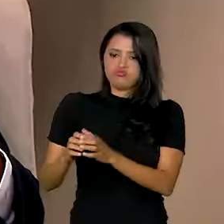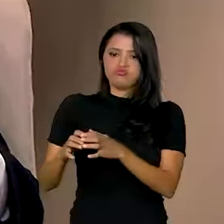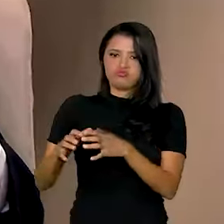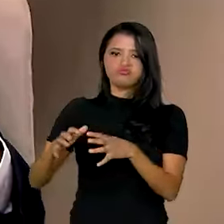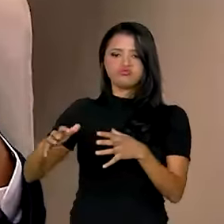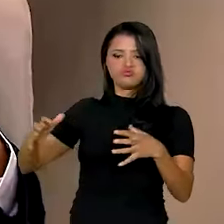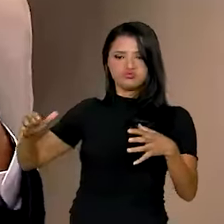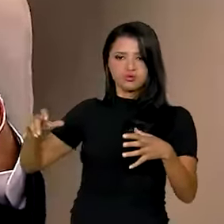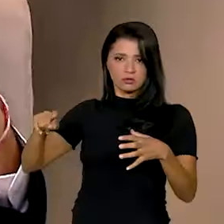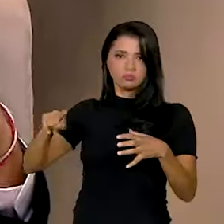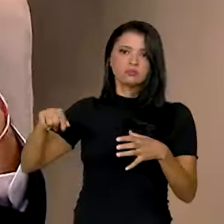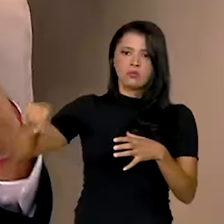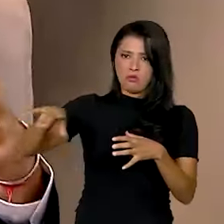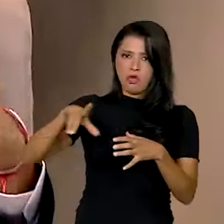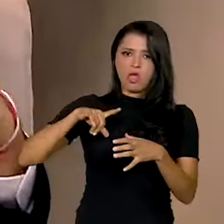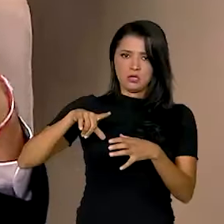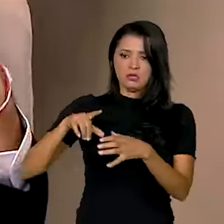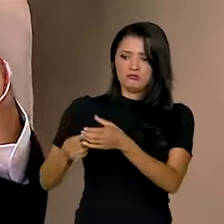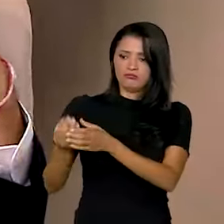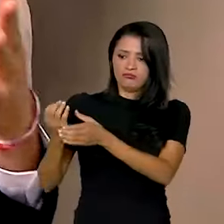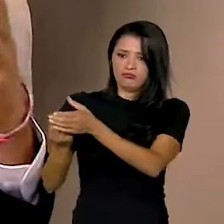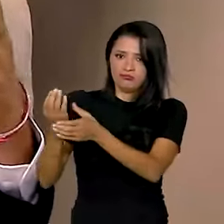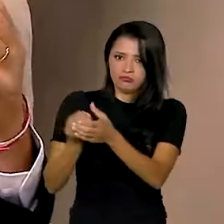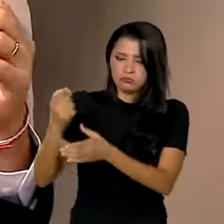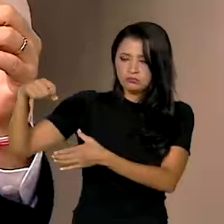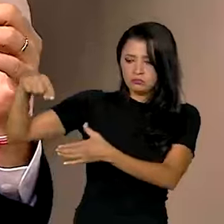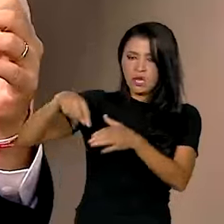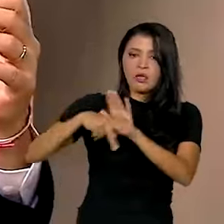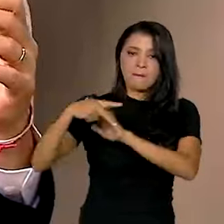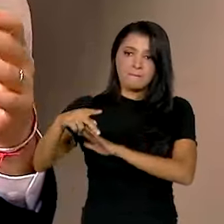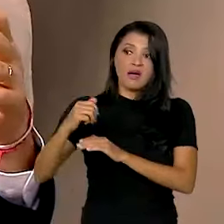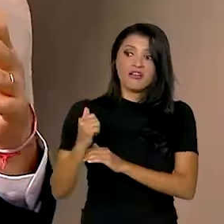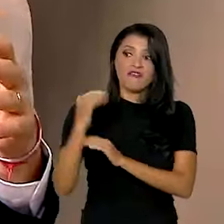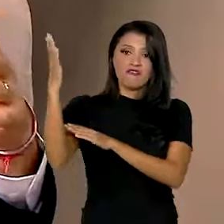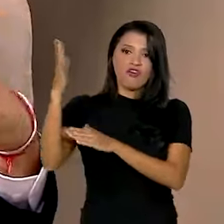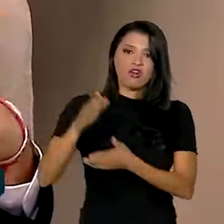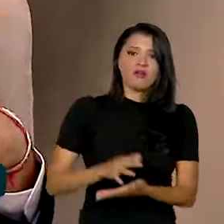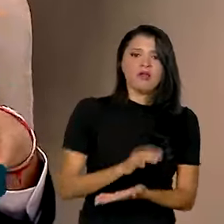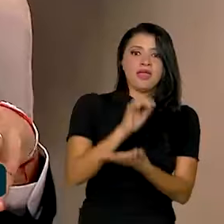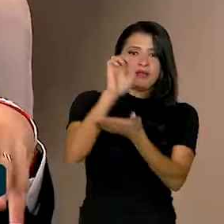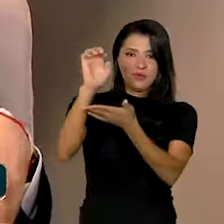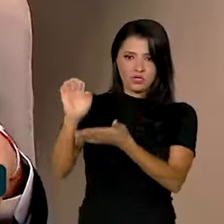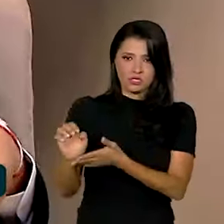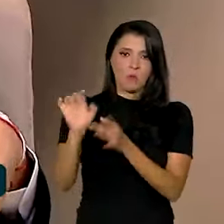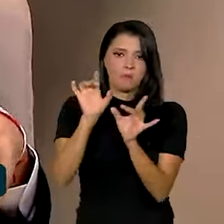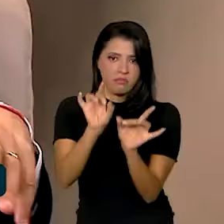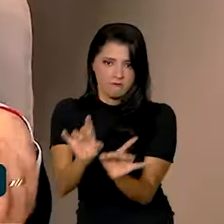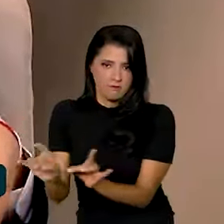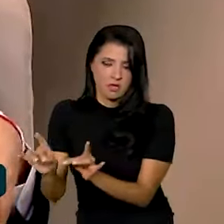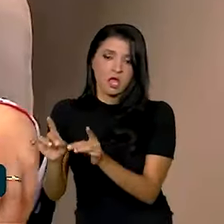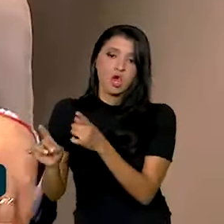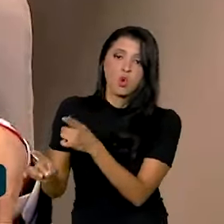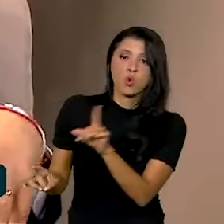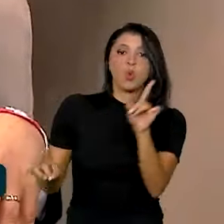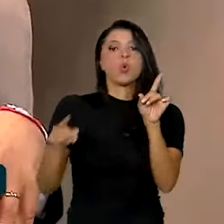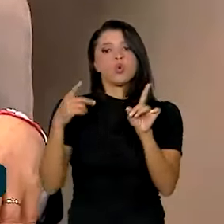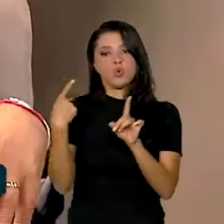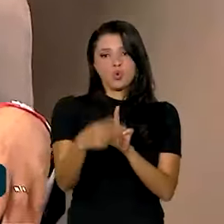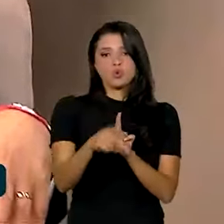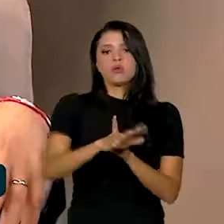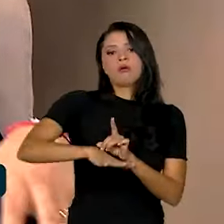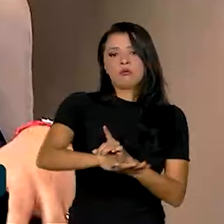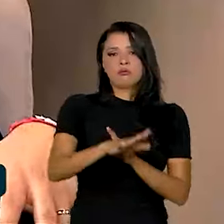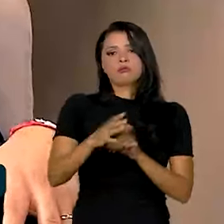Uma parte grande dessa produção é voltada para o mercado externo, para a exportação, e uma outra parte associada à produção de